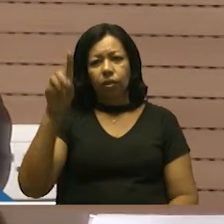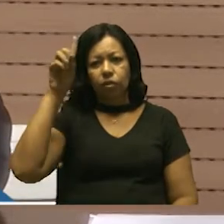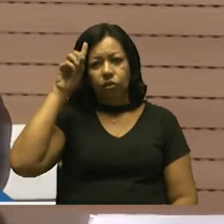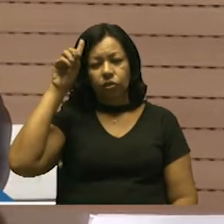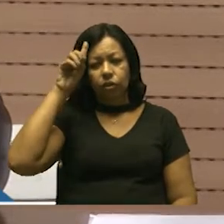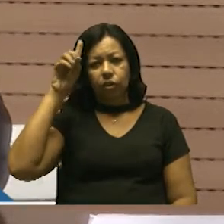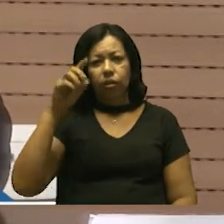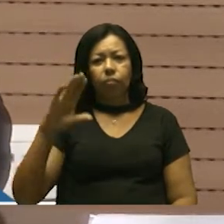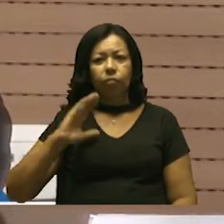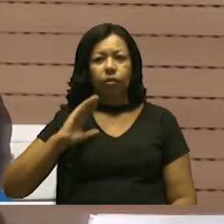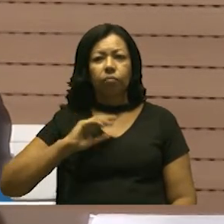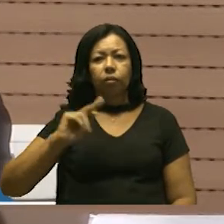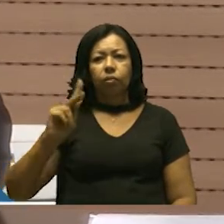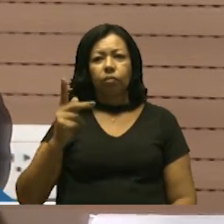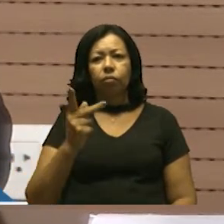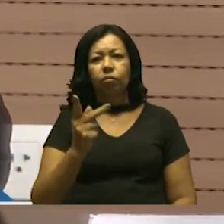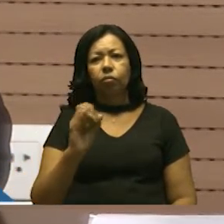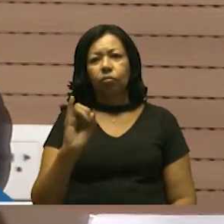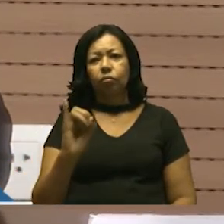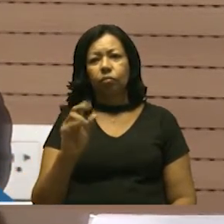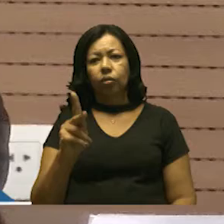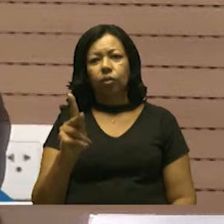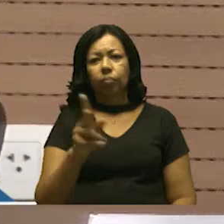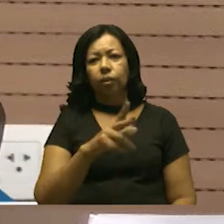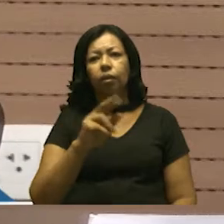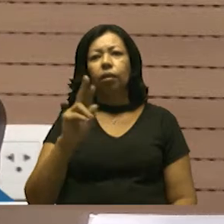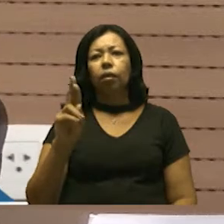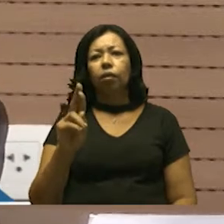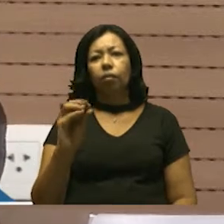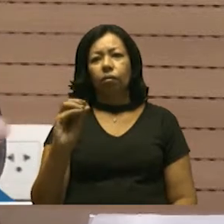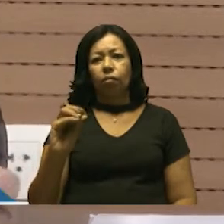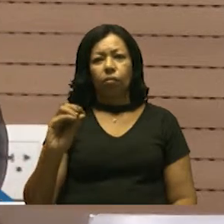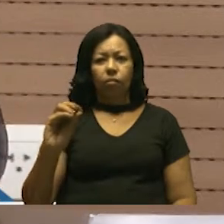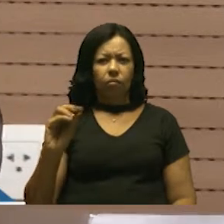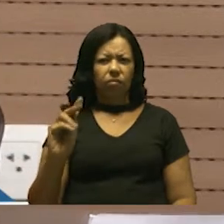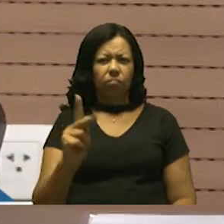-hop, não incorrendo em vício de iniciativa.